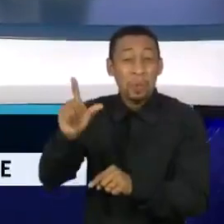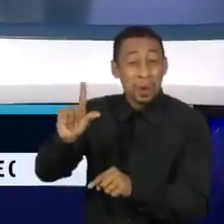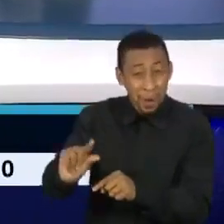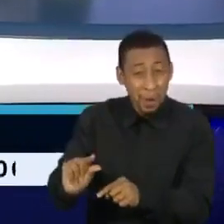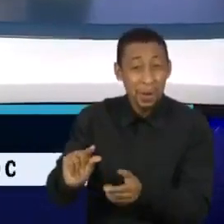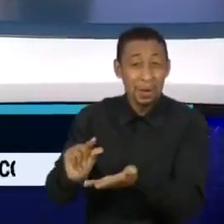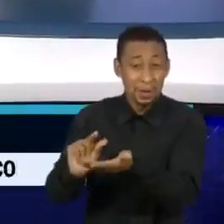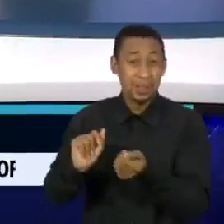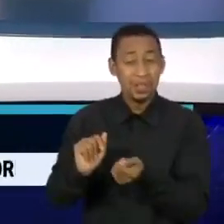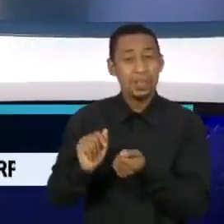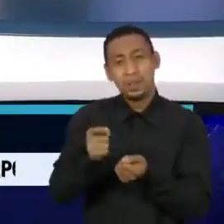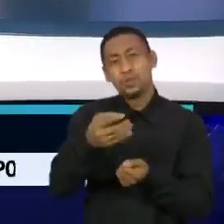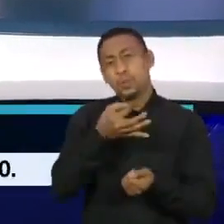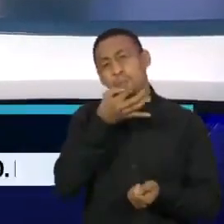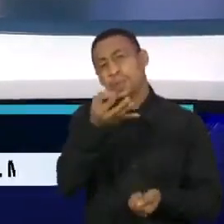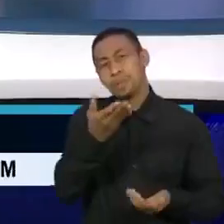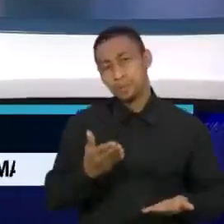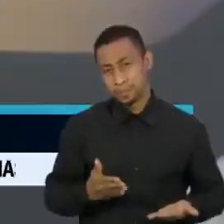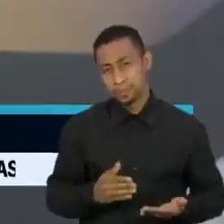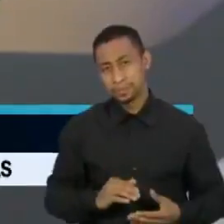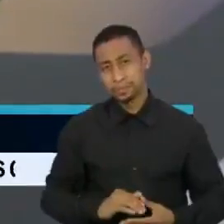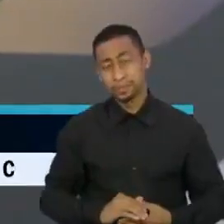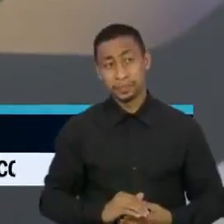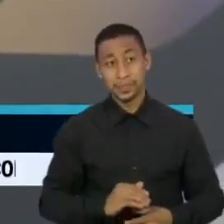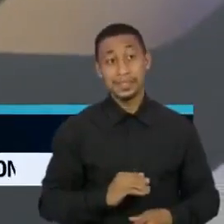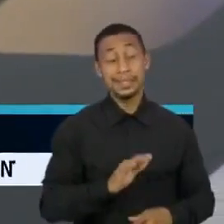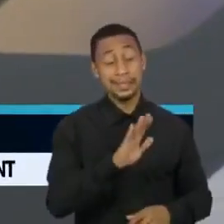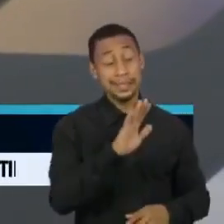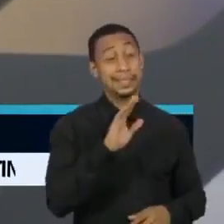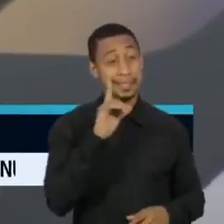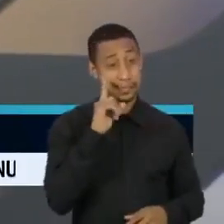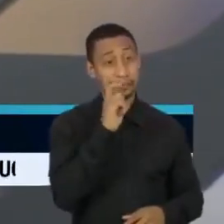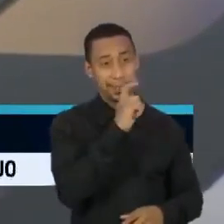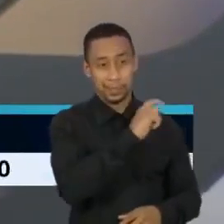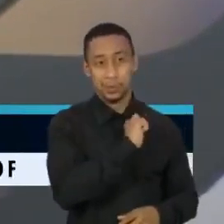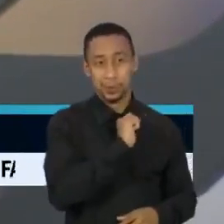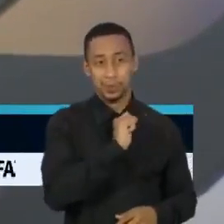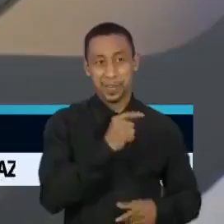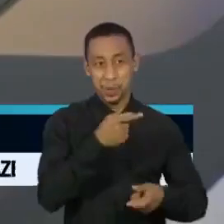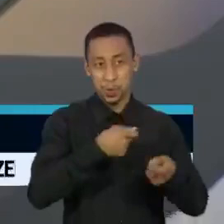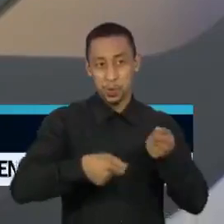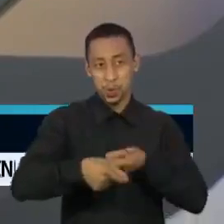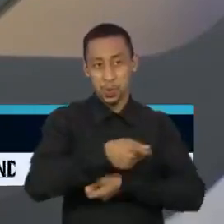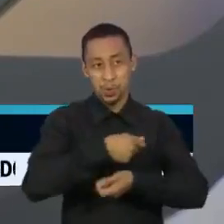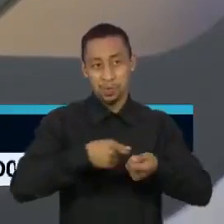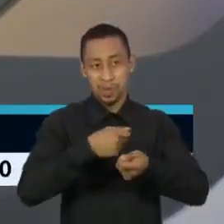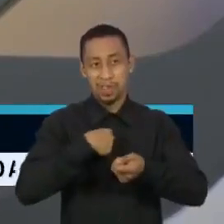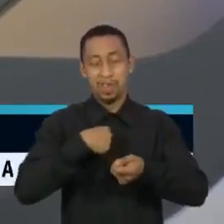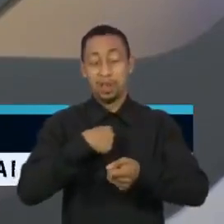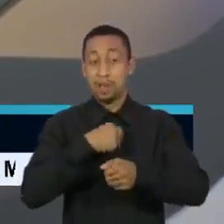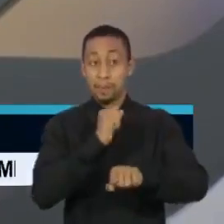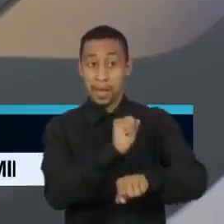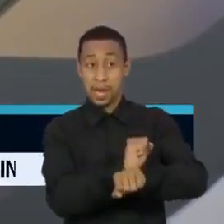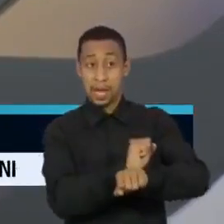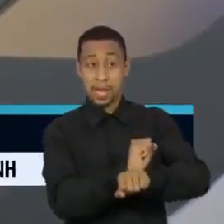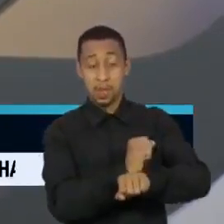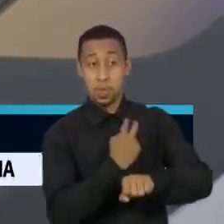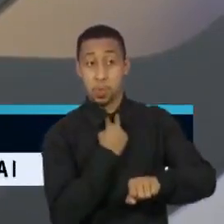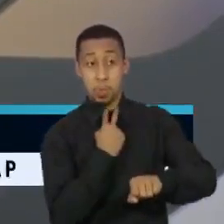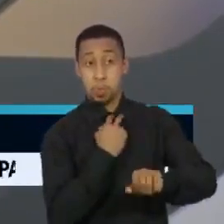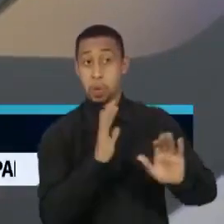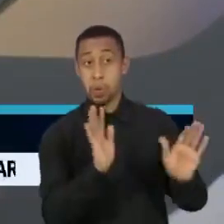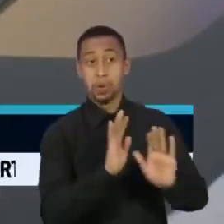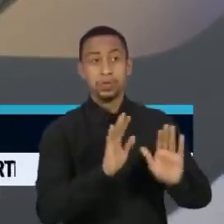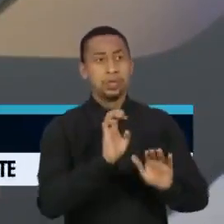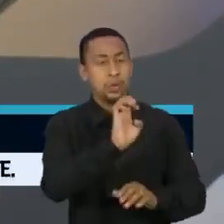como é você avalia isso? Esse argumento de que a economia não pode parar e o Estado não garantindo de fato que as